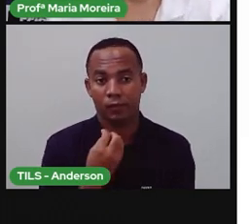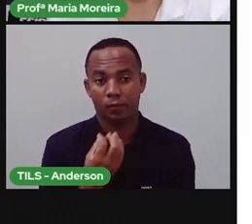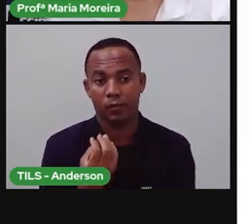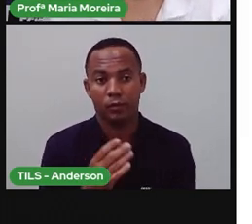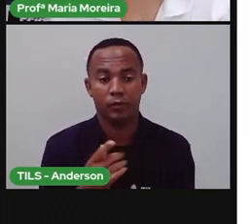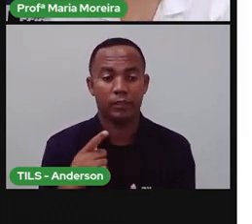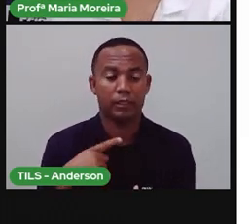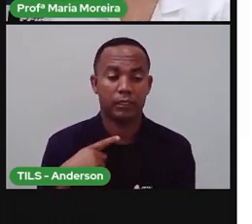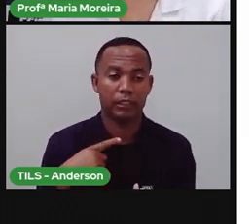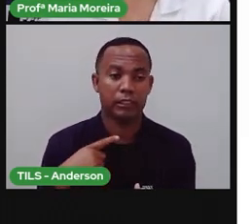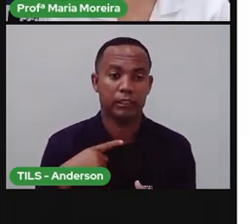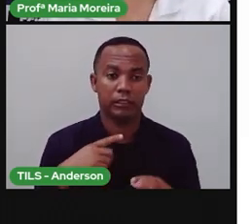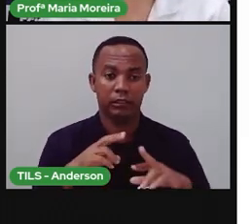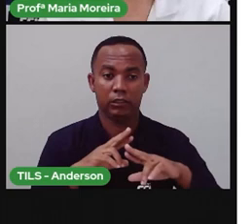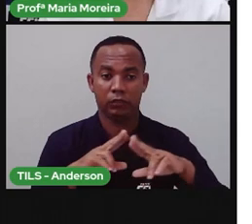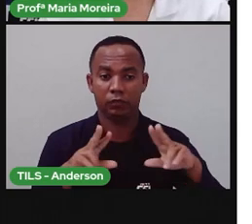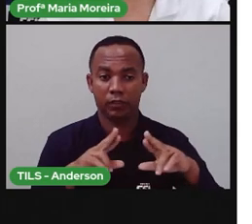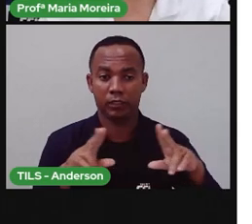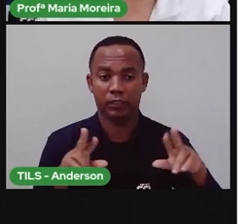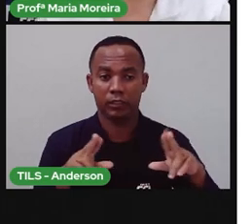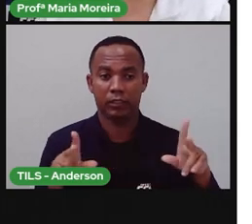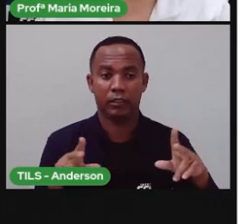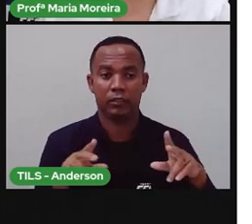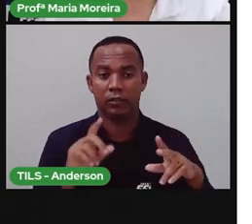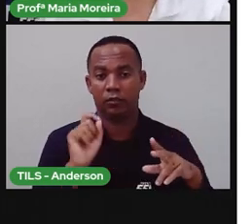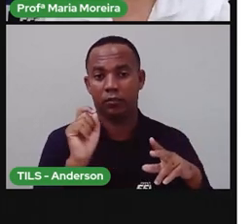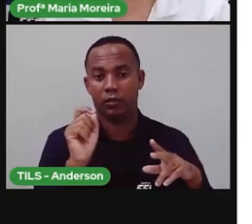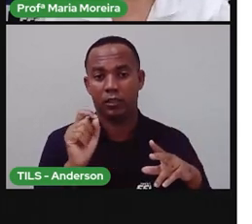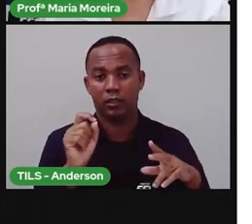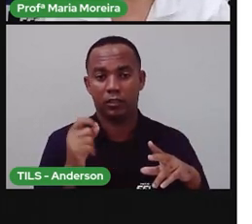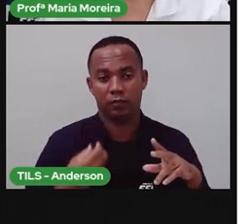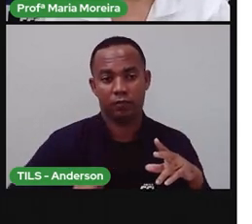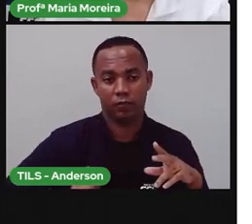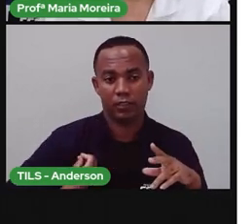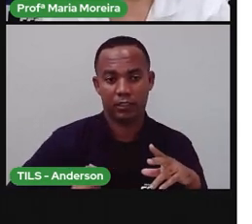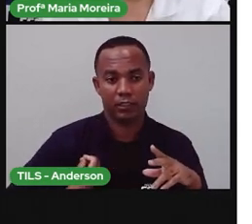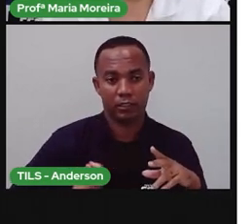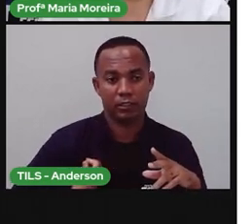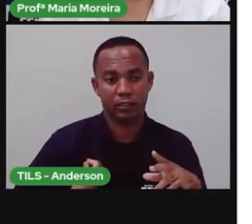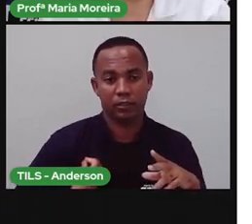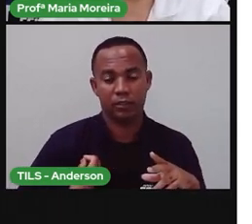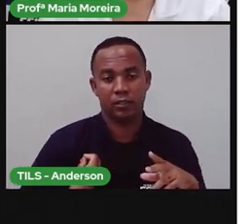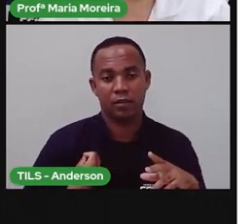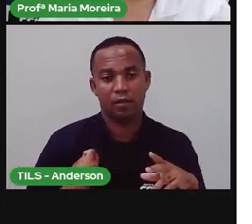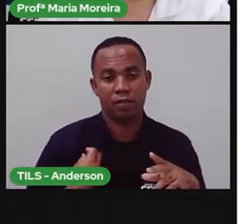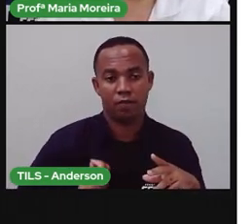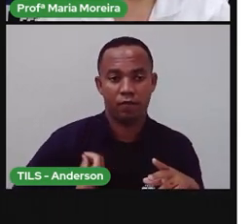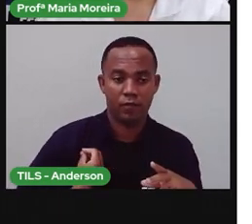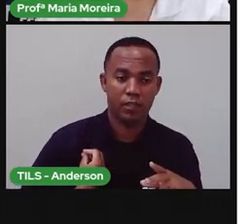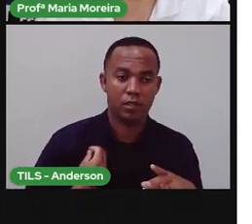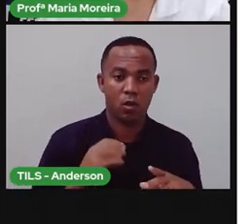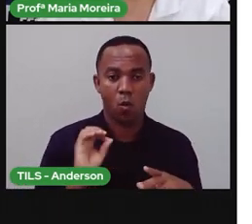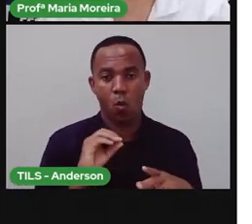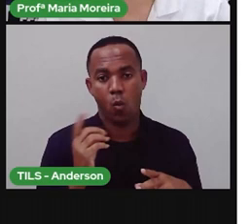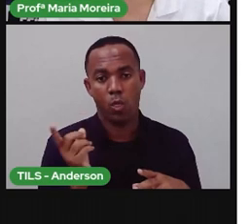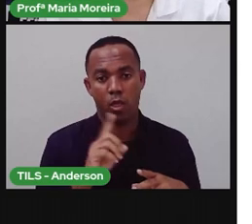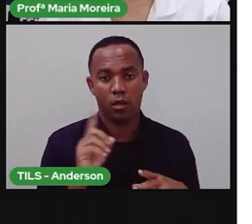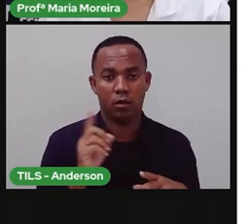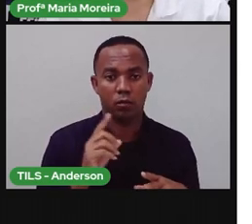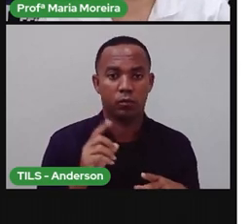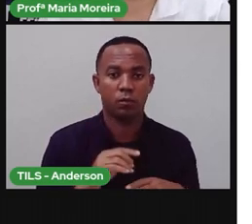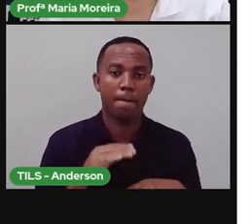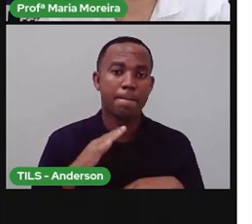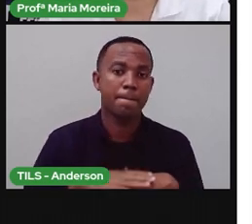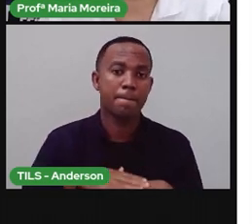Bom, existem diferenças, né? Entre as características dos seres vivos e dos seres não vivos. O fator mais